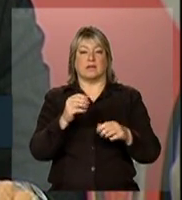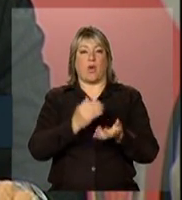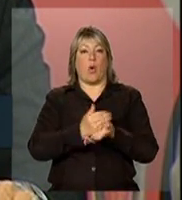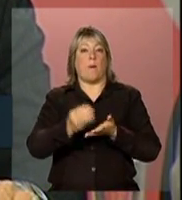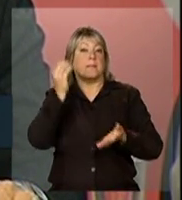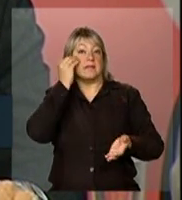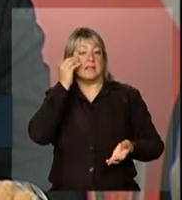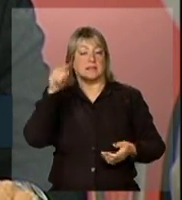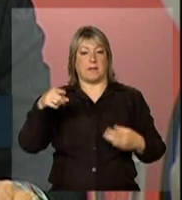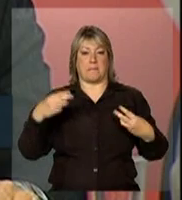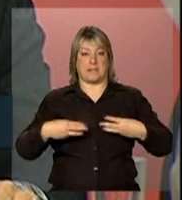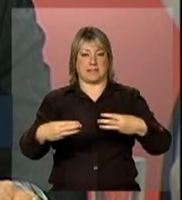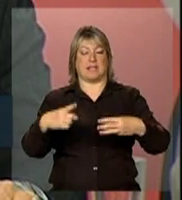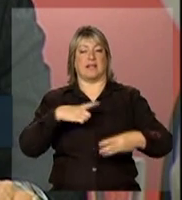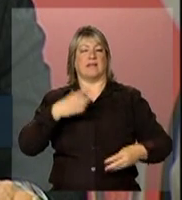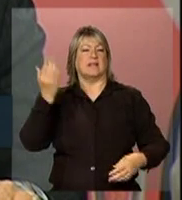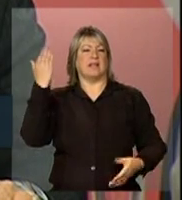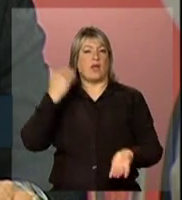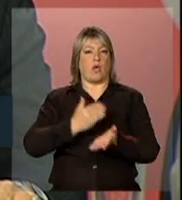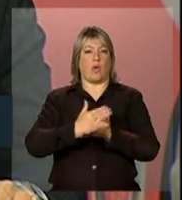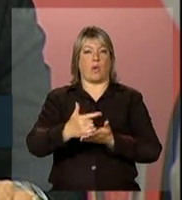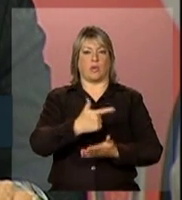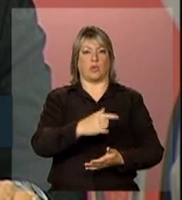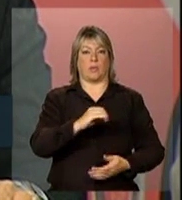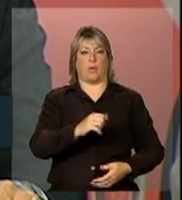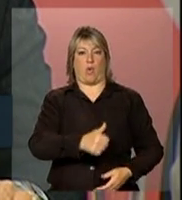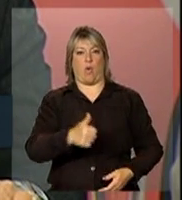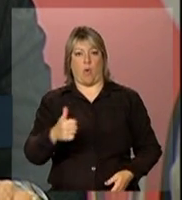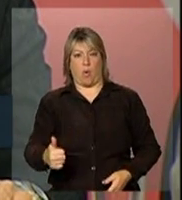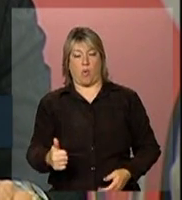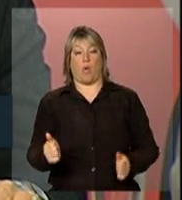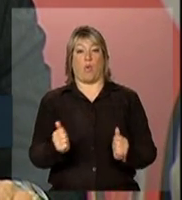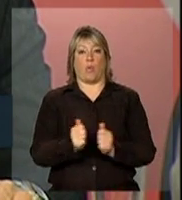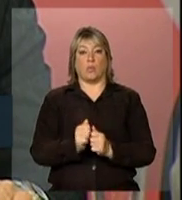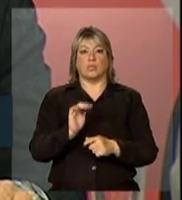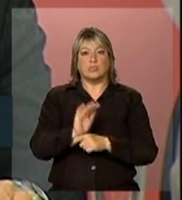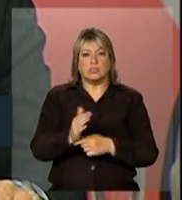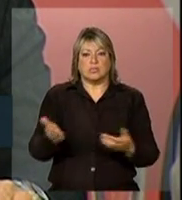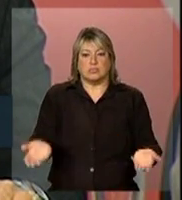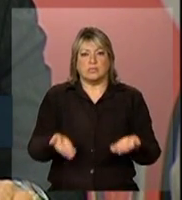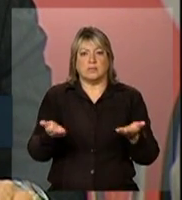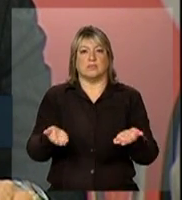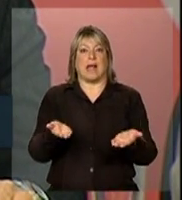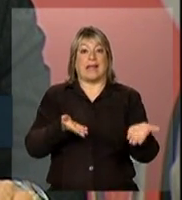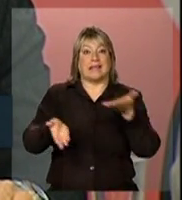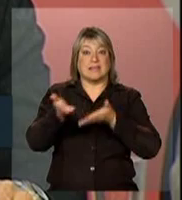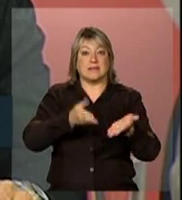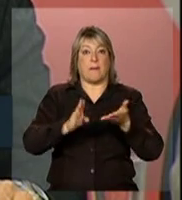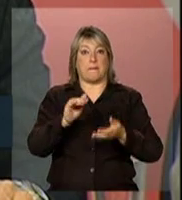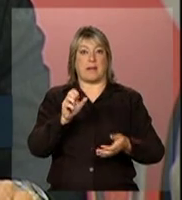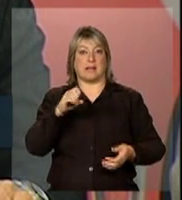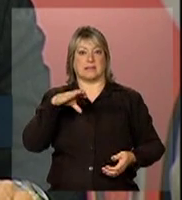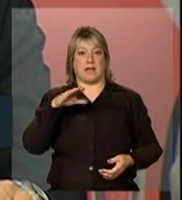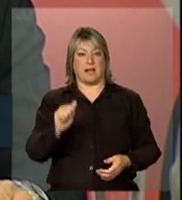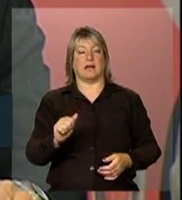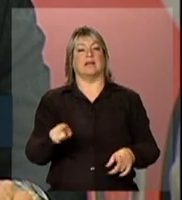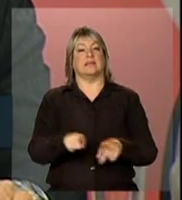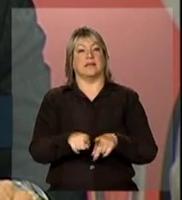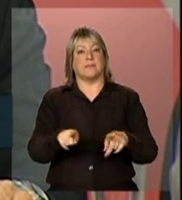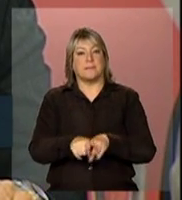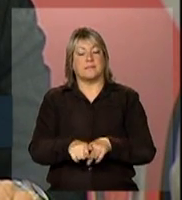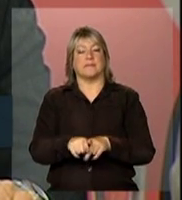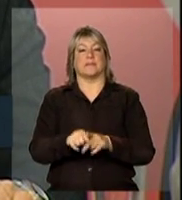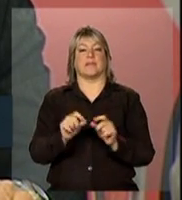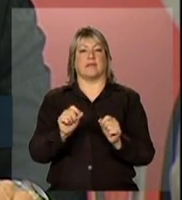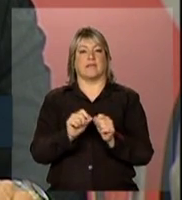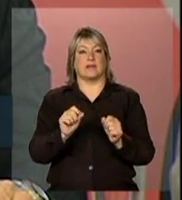o Ministério da Saúde teve desde o começo de 2011 com um incentivo de qualidade para a atenção básica, criar também um incentivo específico